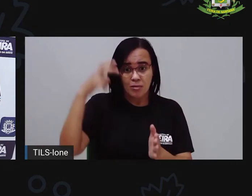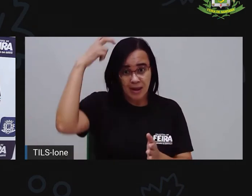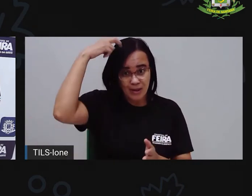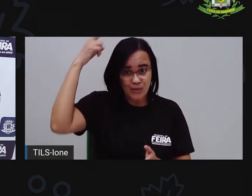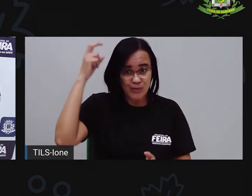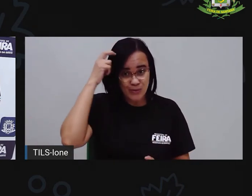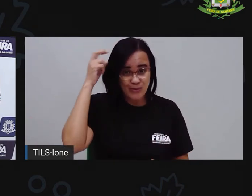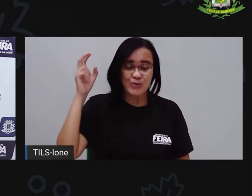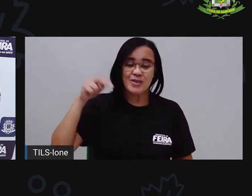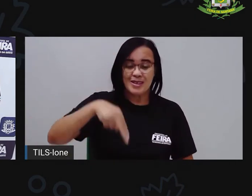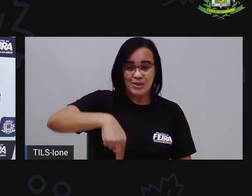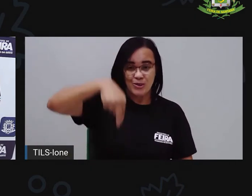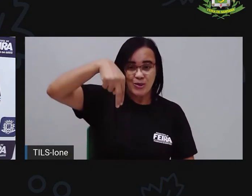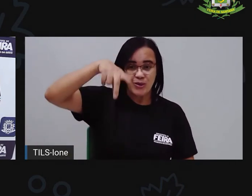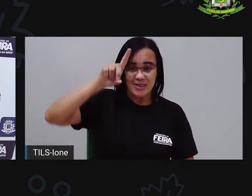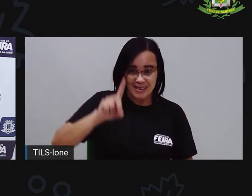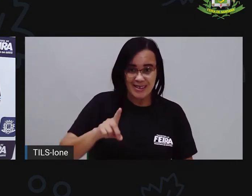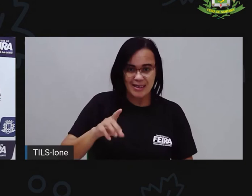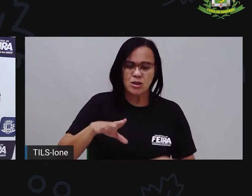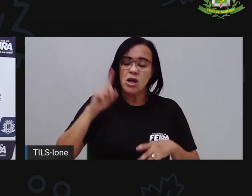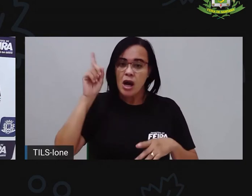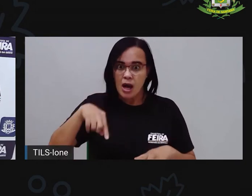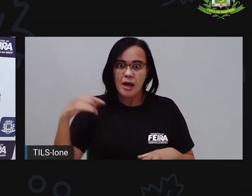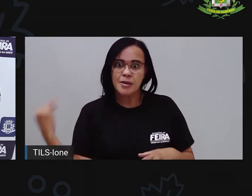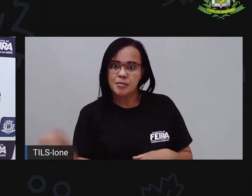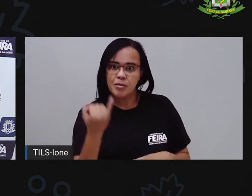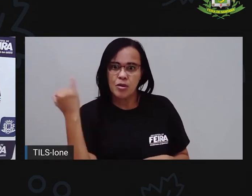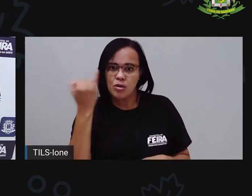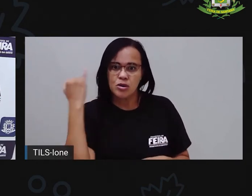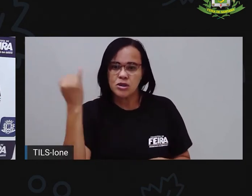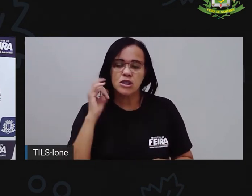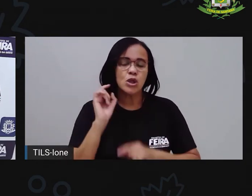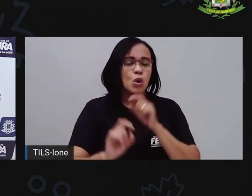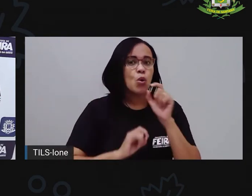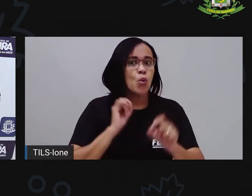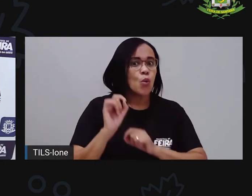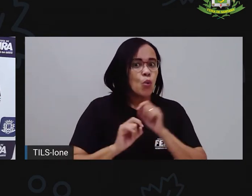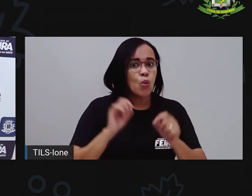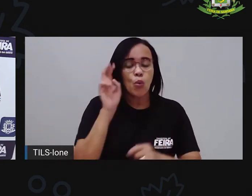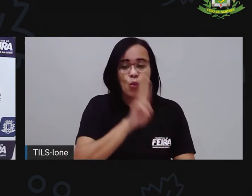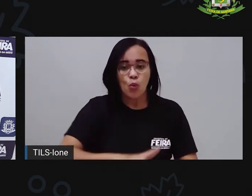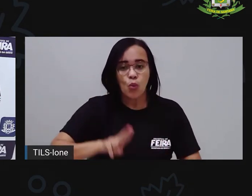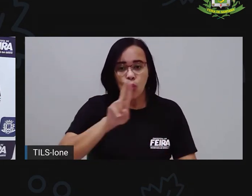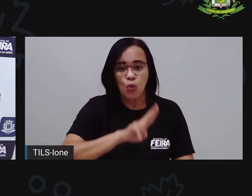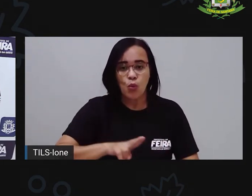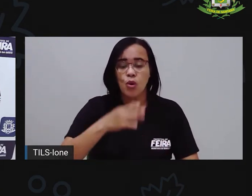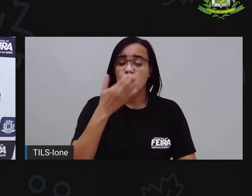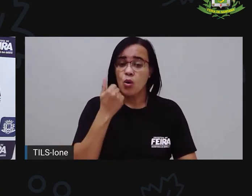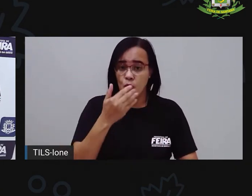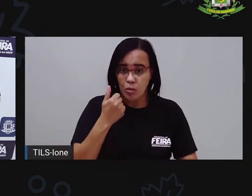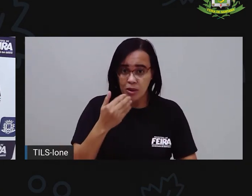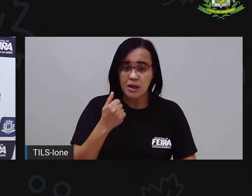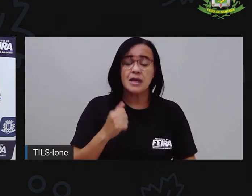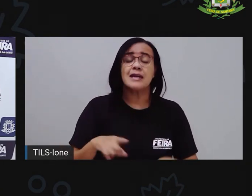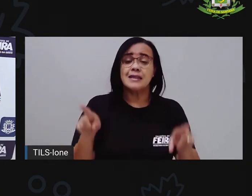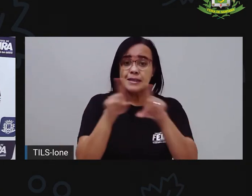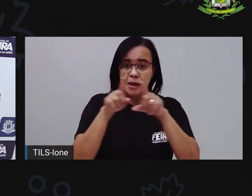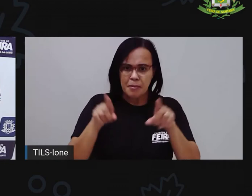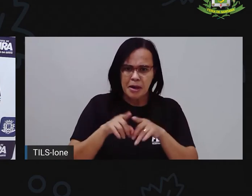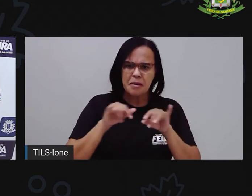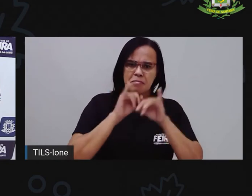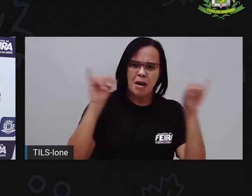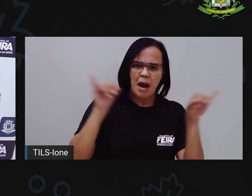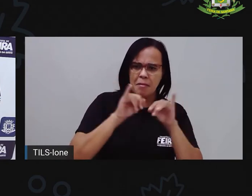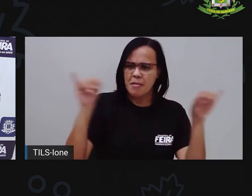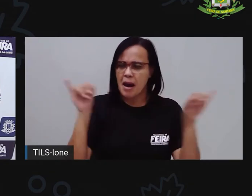é sempre importante a gente valorizar esses elementos, né? A gente valorizar aquilo que nossa região tem de